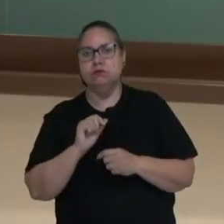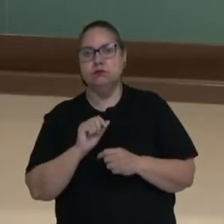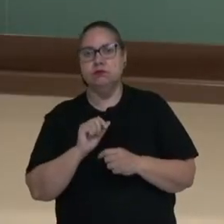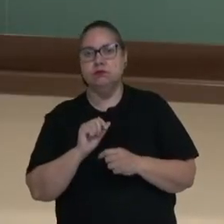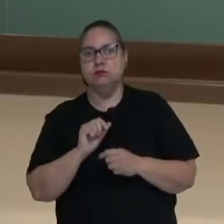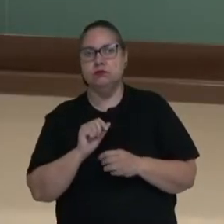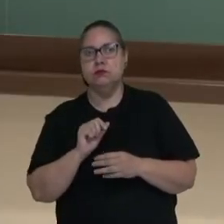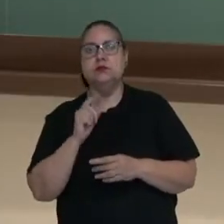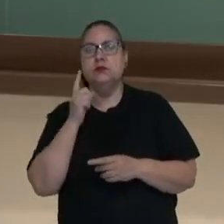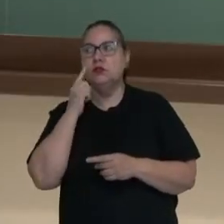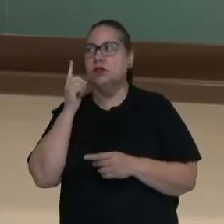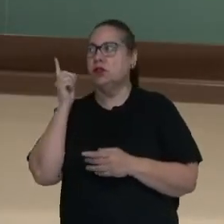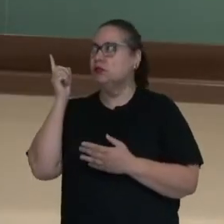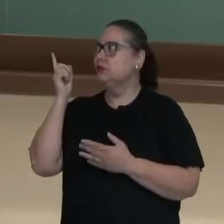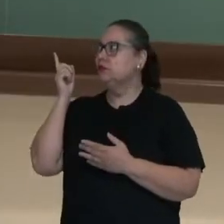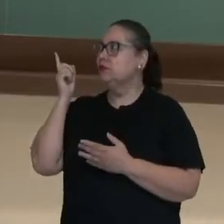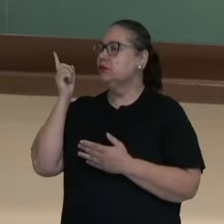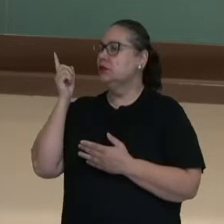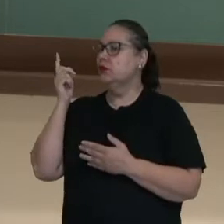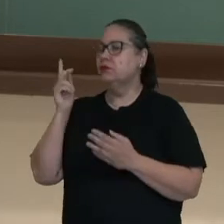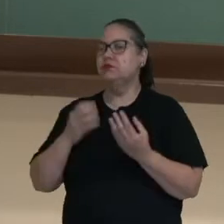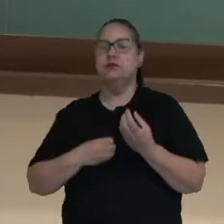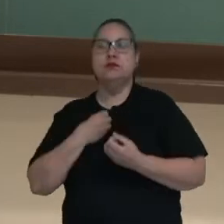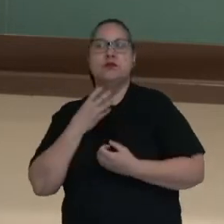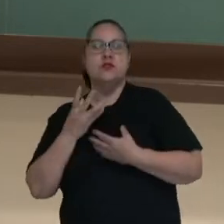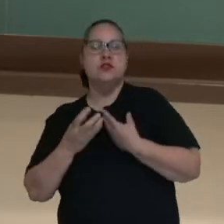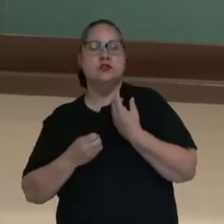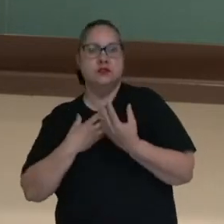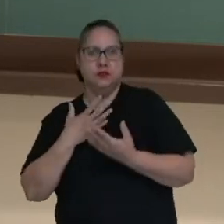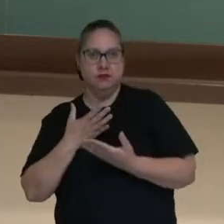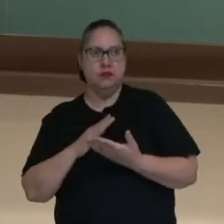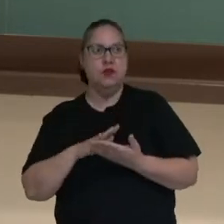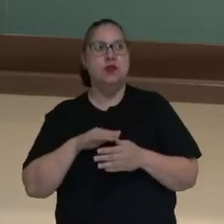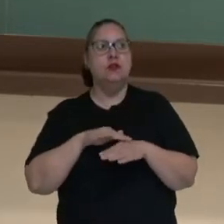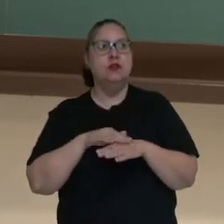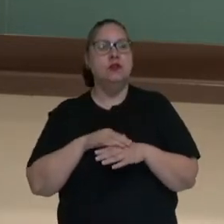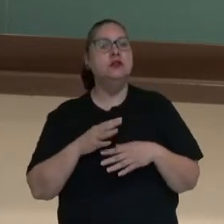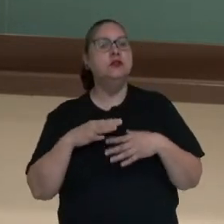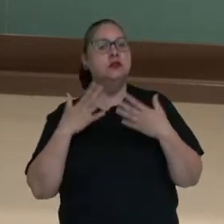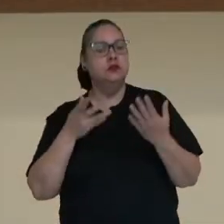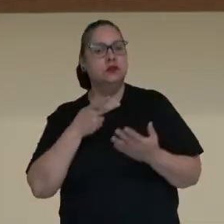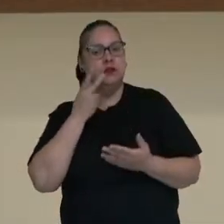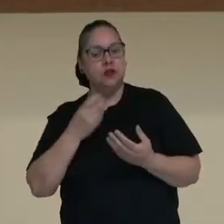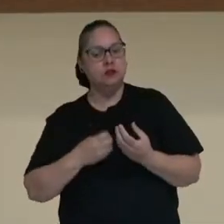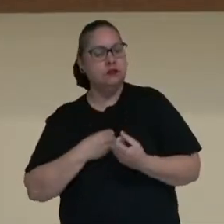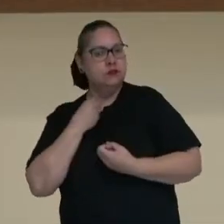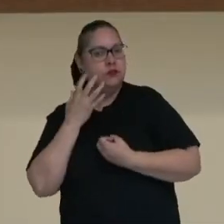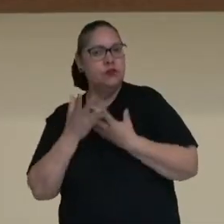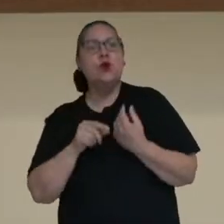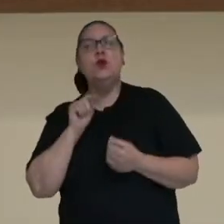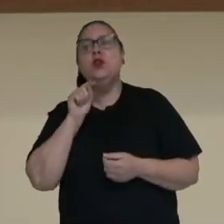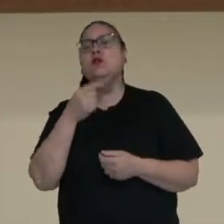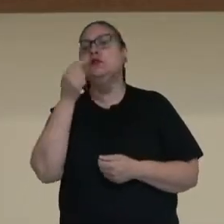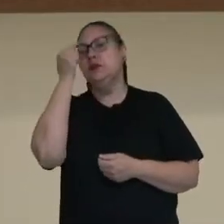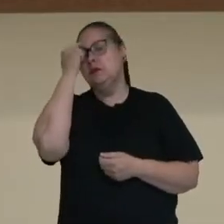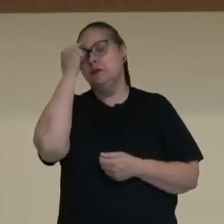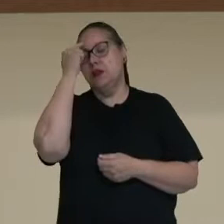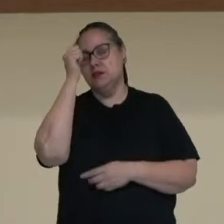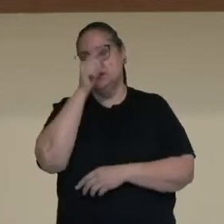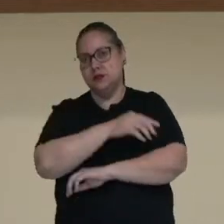até uma animação para você lembrar que o assunto aqui é poesia, poema. Então, quando se fala de poema, o que você pensa?